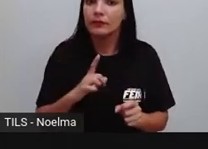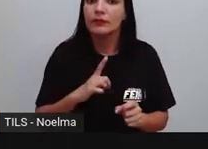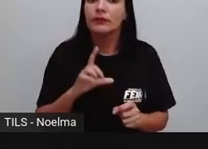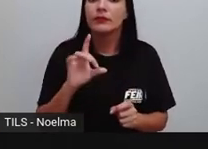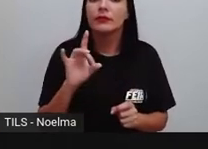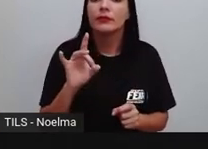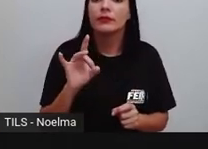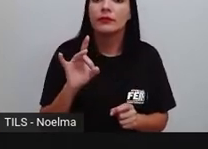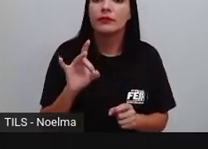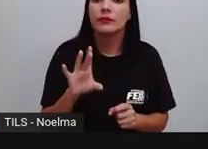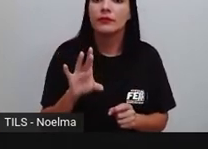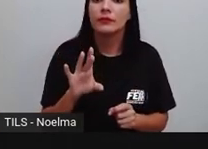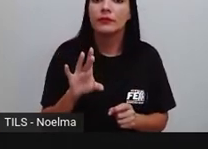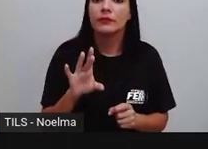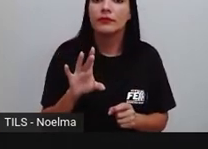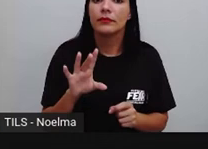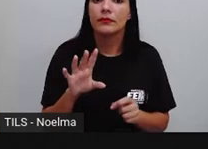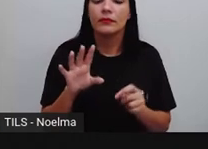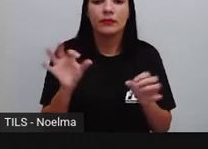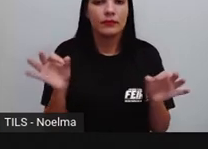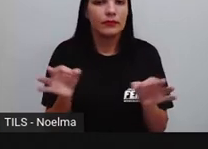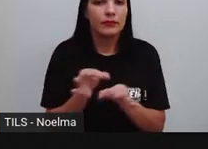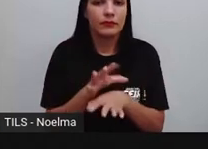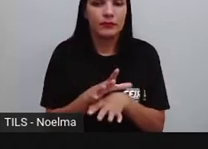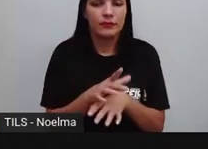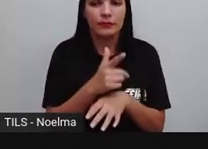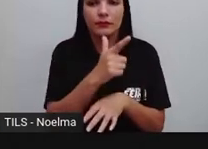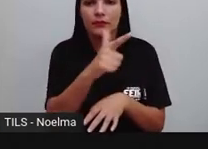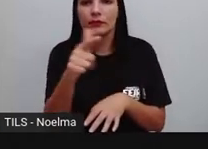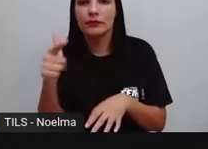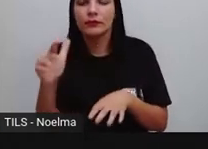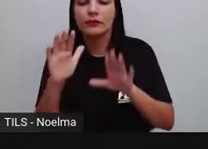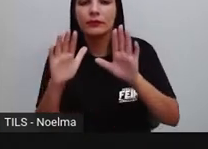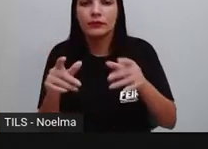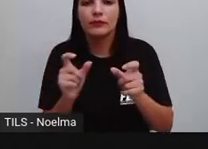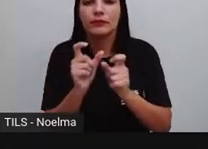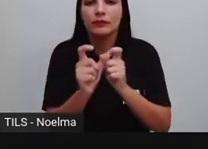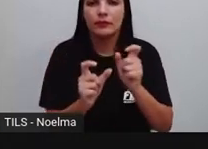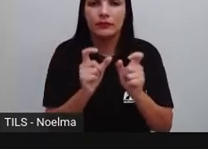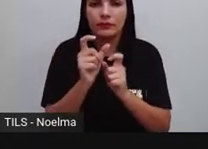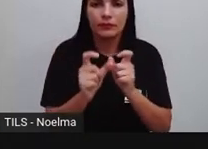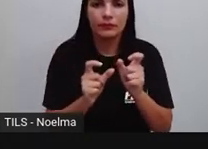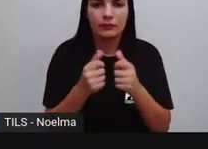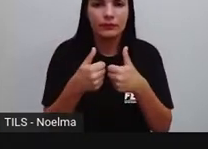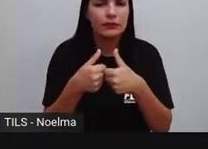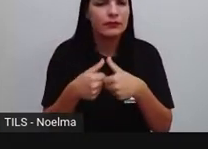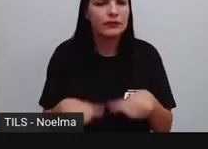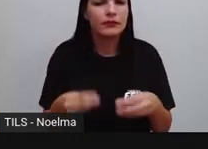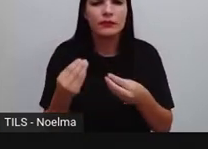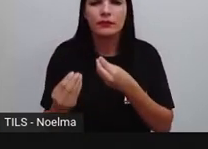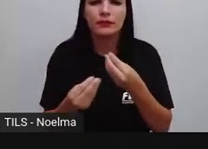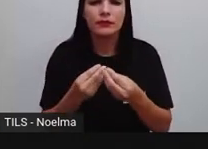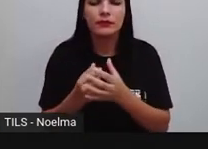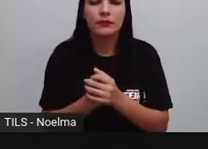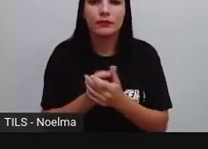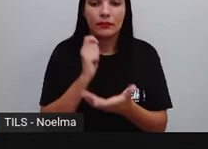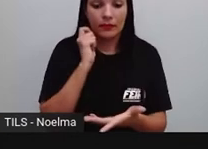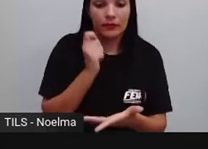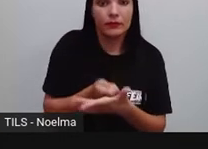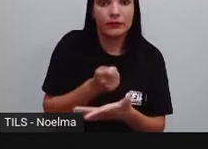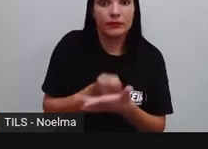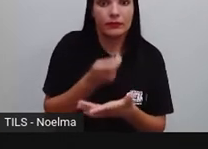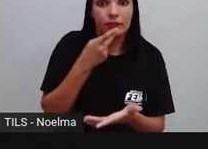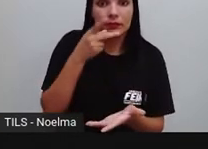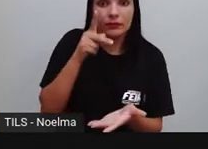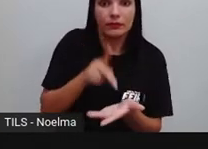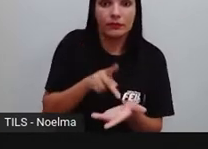infinitivo o verbo resolver, os demais estão conjugados. E como é que eles ficariam no infinitivo? Afirmam,